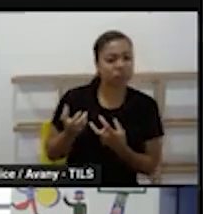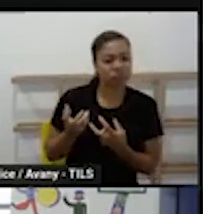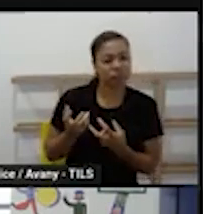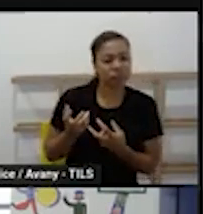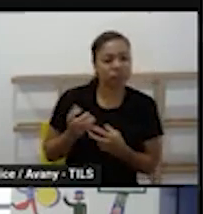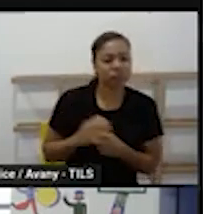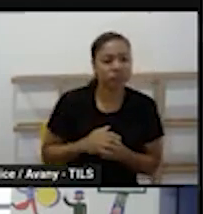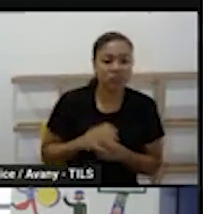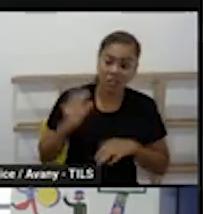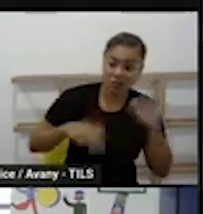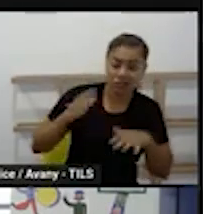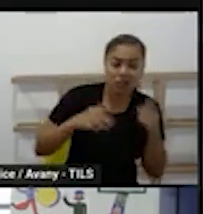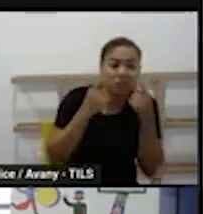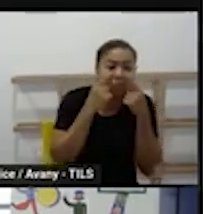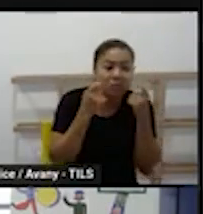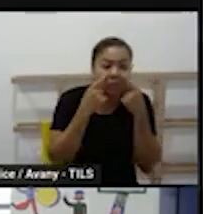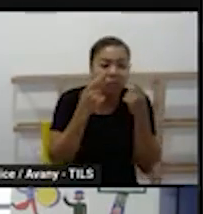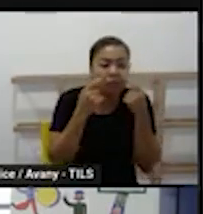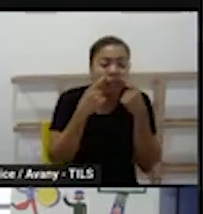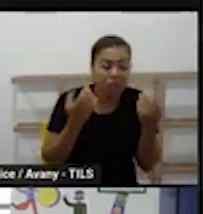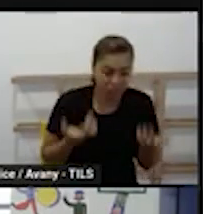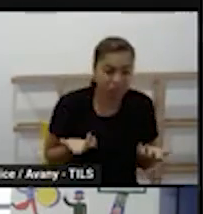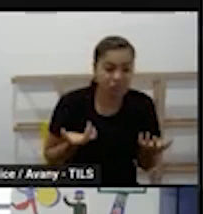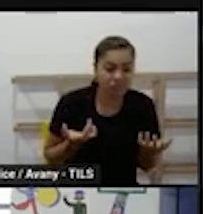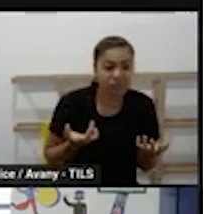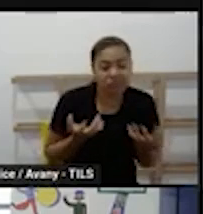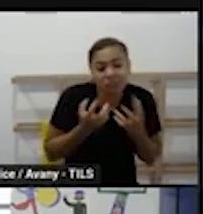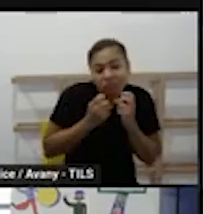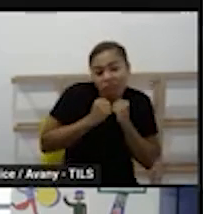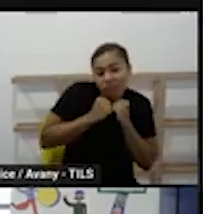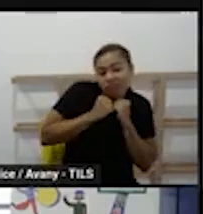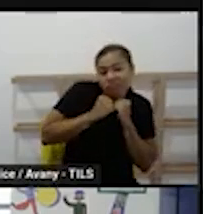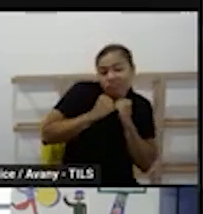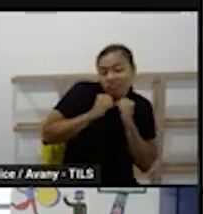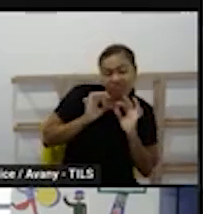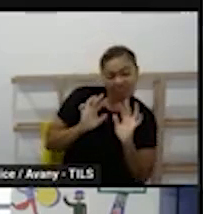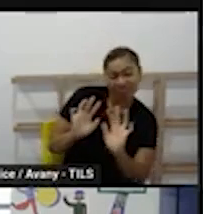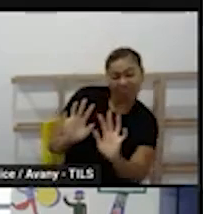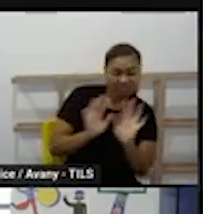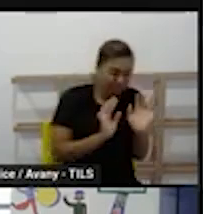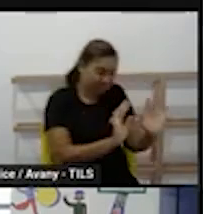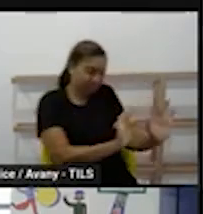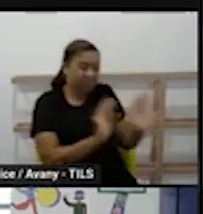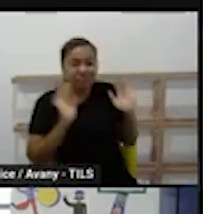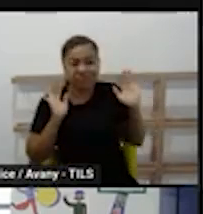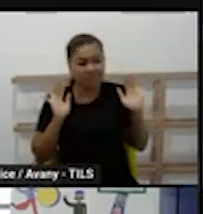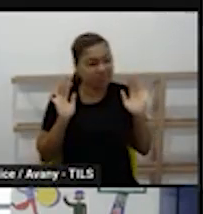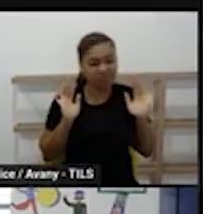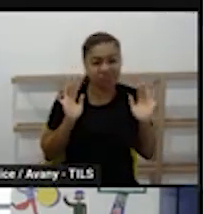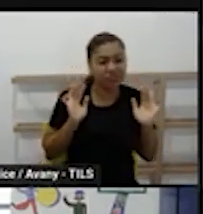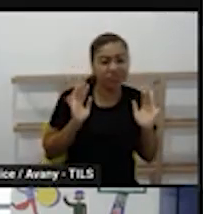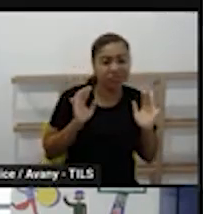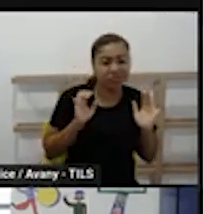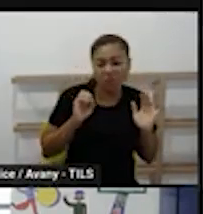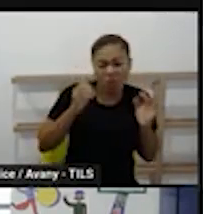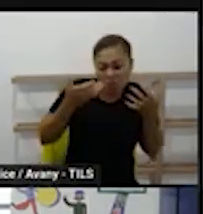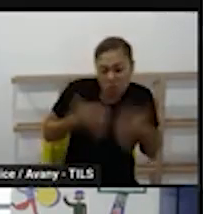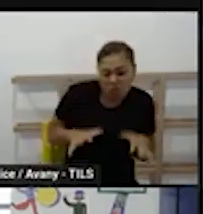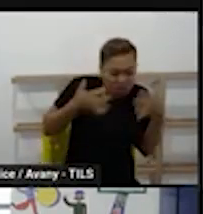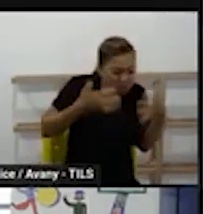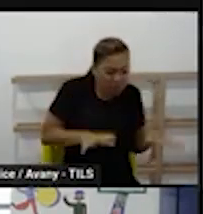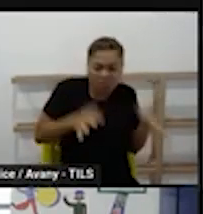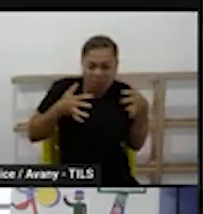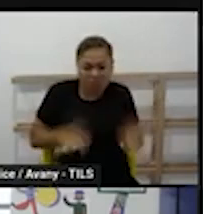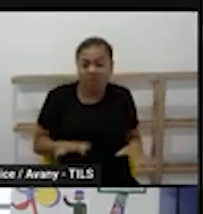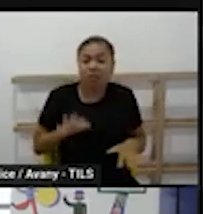se é um choro se ela se retrai se ela se recusa alguma coisa ela